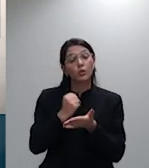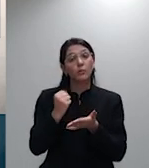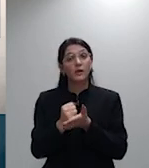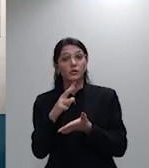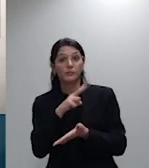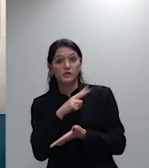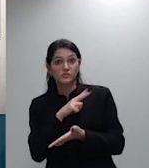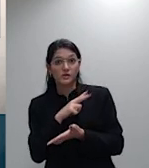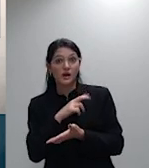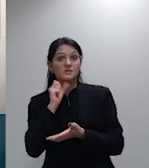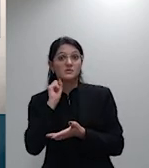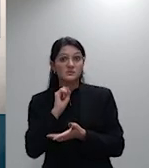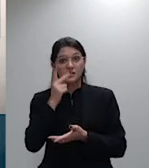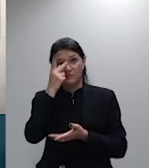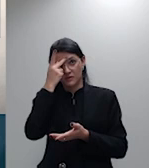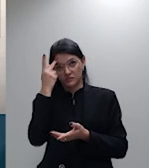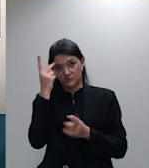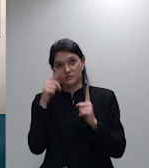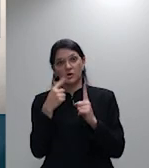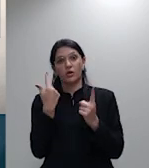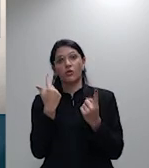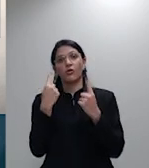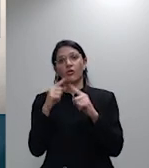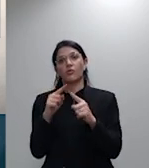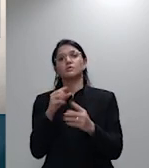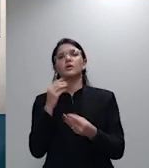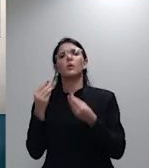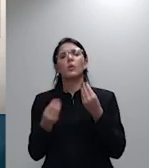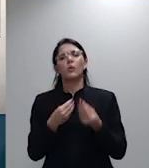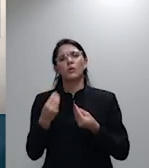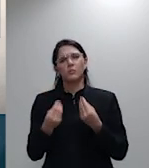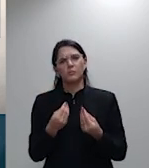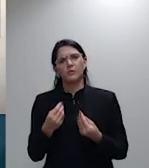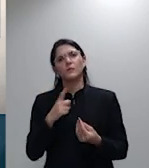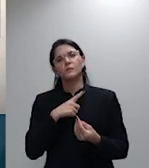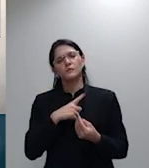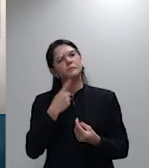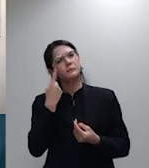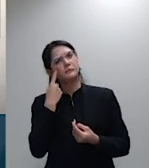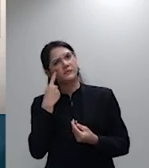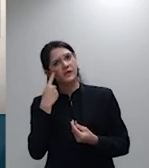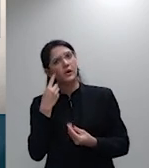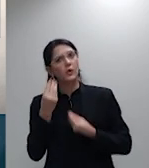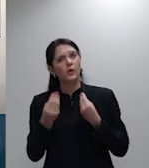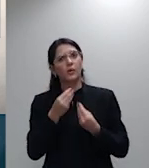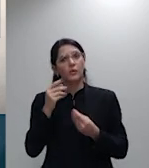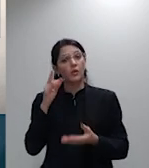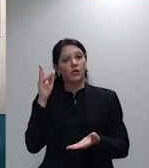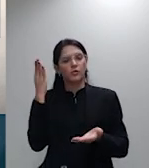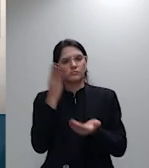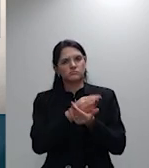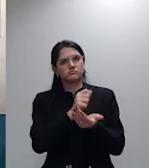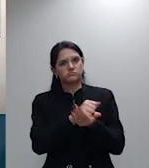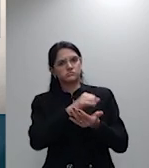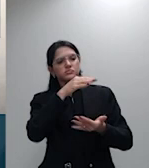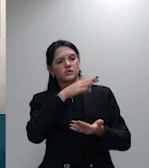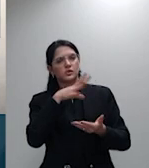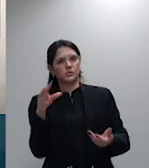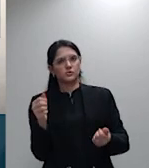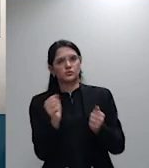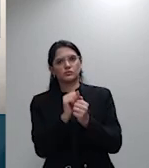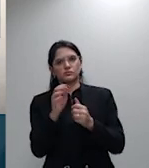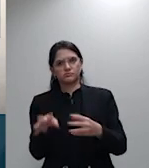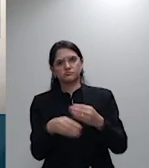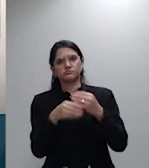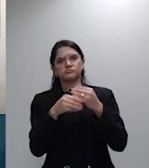sua veracidade é daquela parte que o integrou o documento aos autos em observância ao reglamento legal, é o recurso especial 1